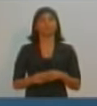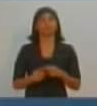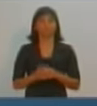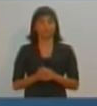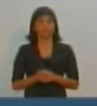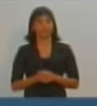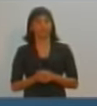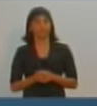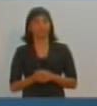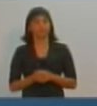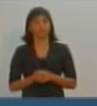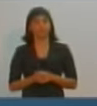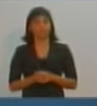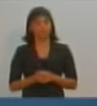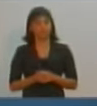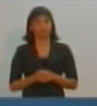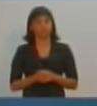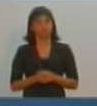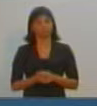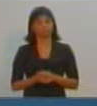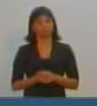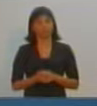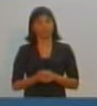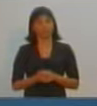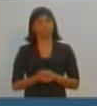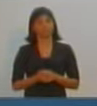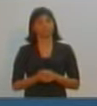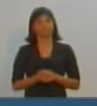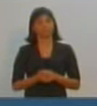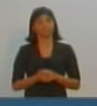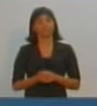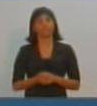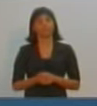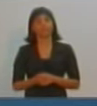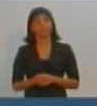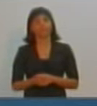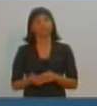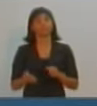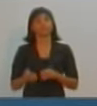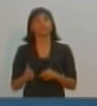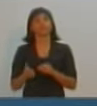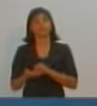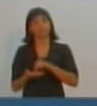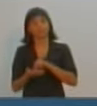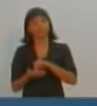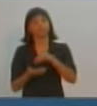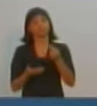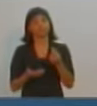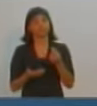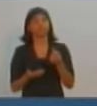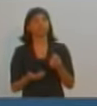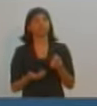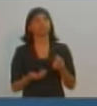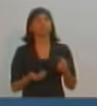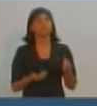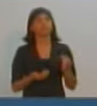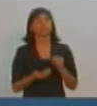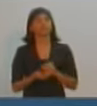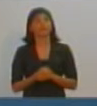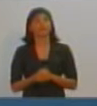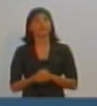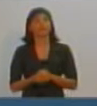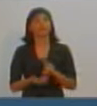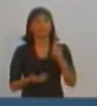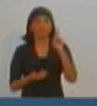Vamos agora sortear, então, o próximo candidato a responder a pergunta da população. É agora a vez de